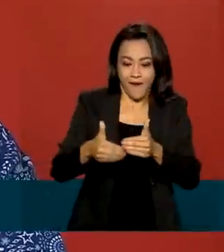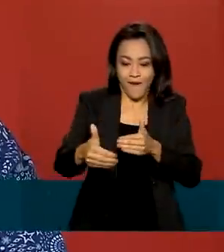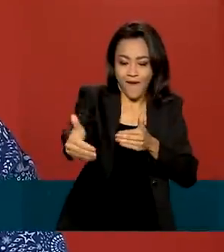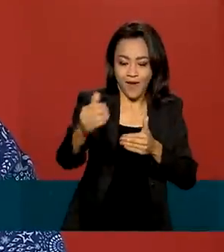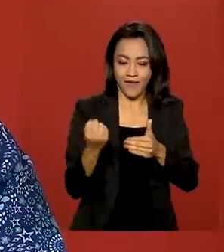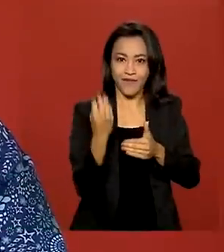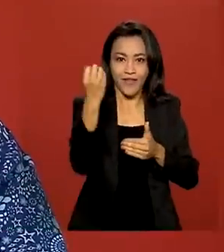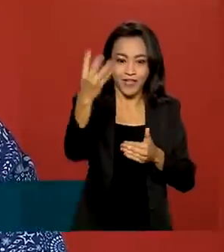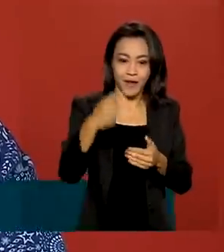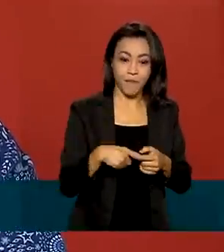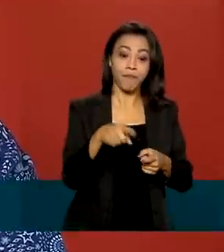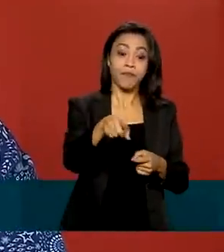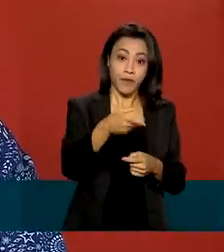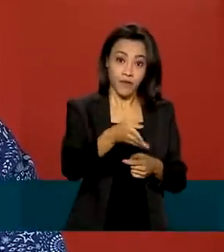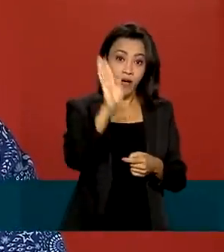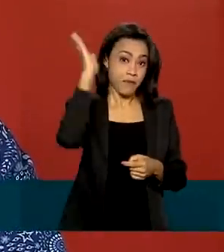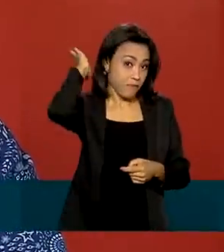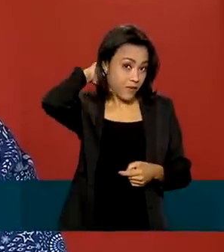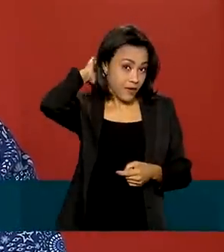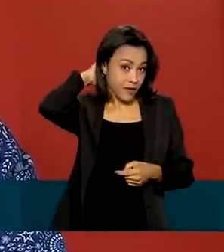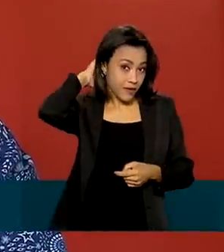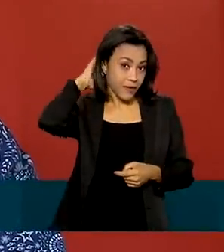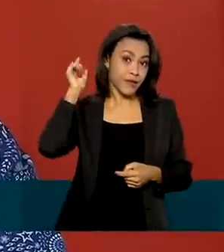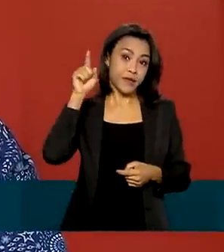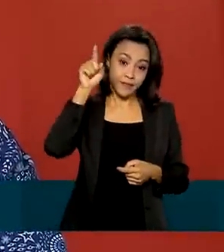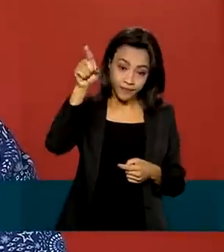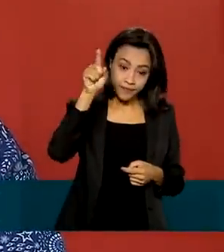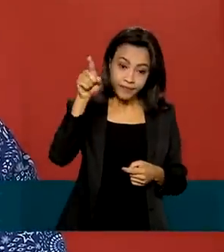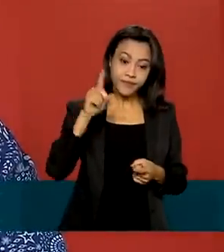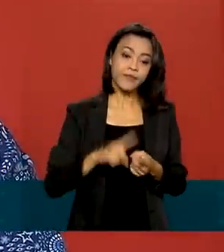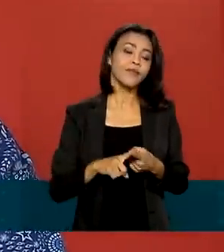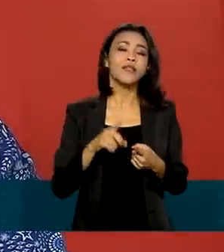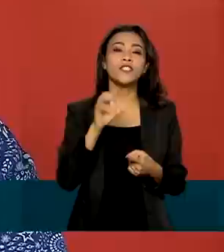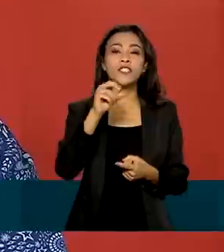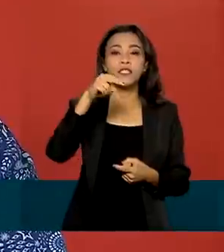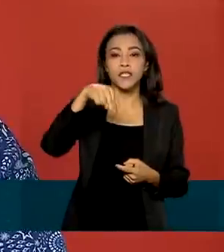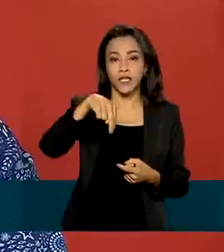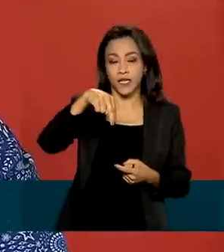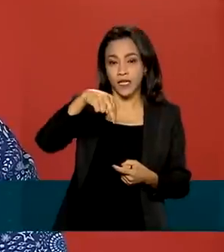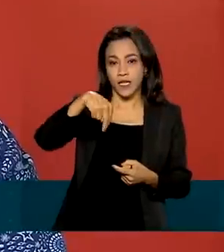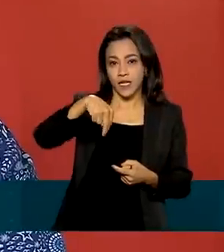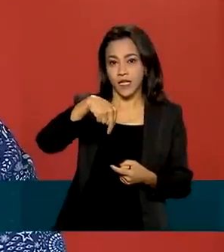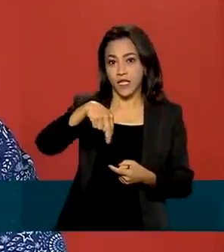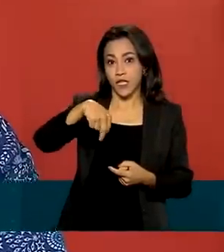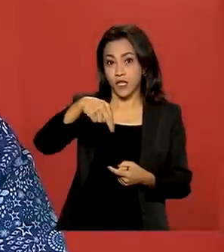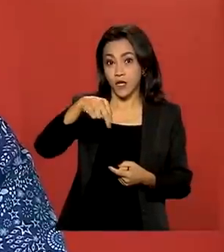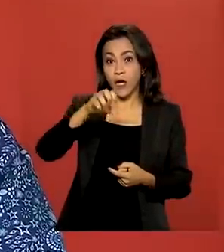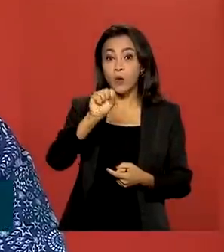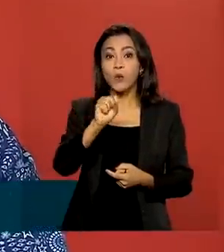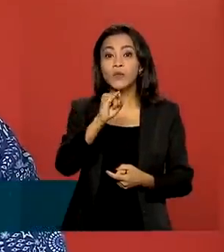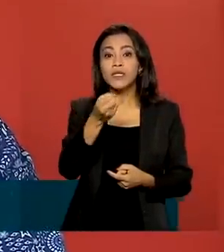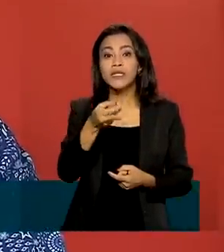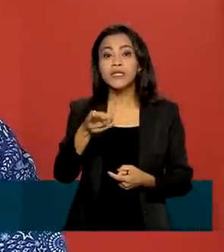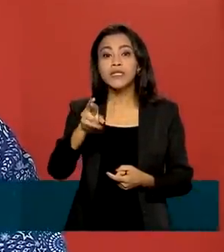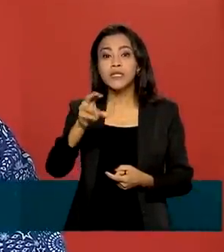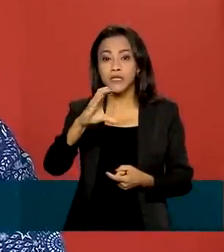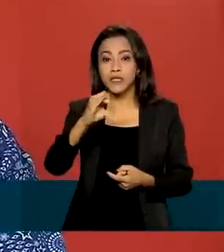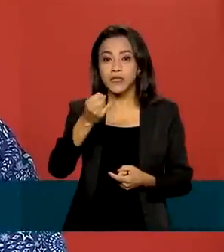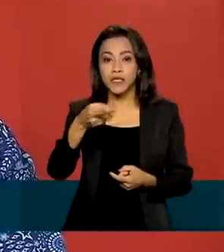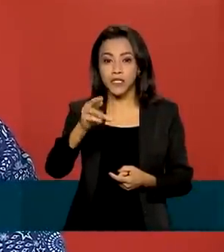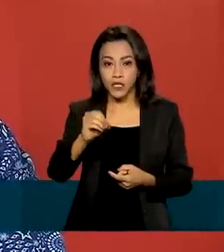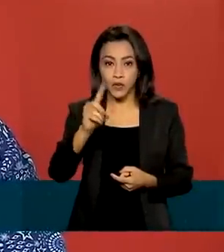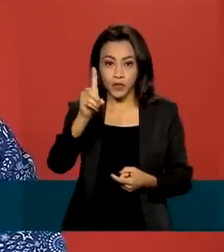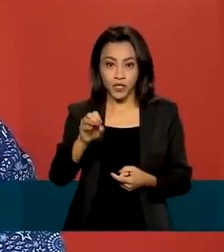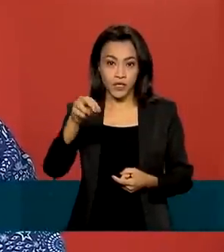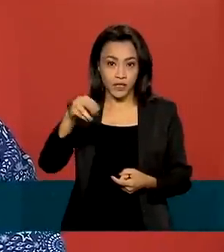ser a Belém do Pará para passar a festa de Nossa Senhora de Nazaré, que é o Sírio de Nazaré. Antes disso, eu vou para o Rio, agora,